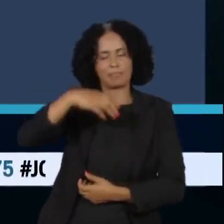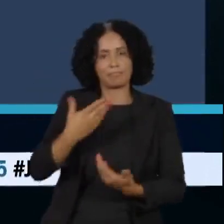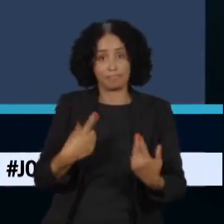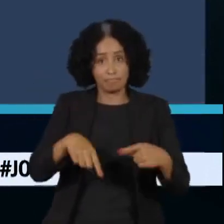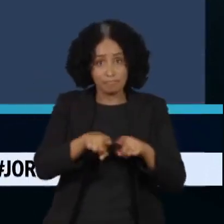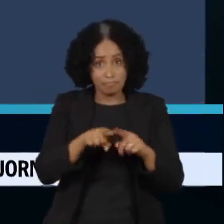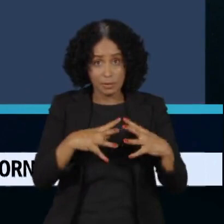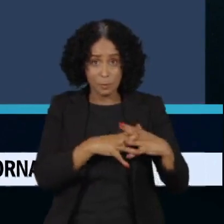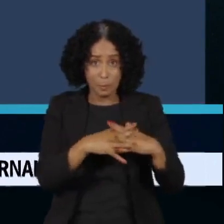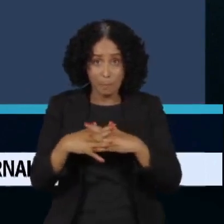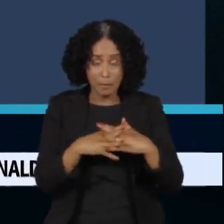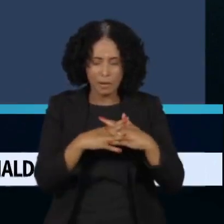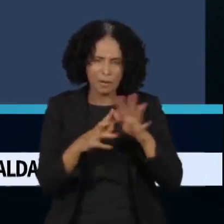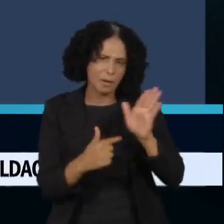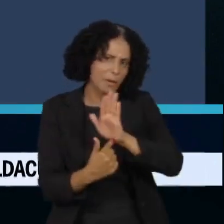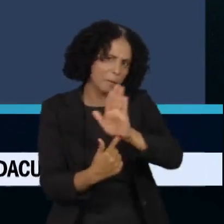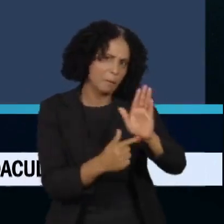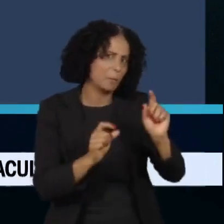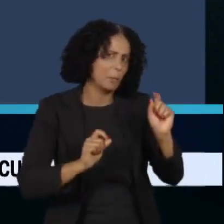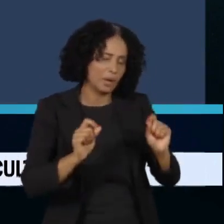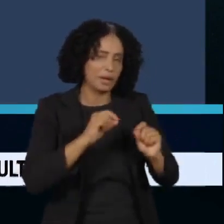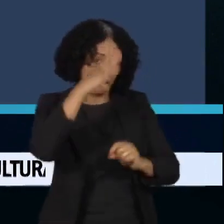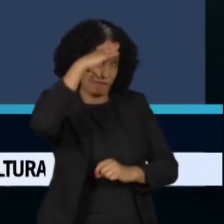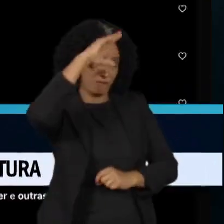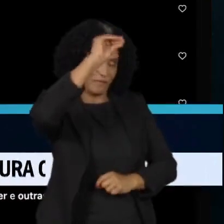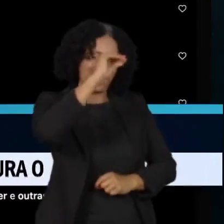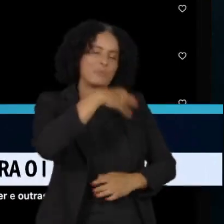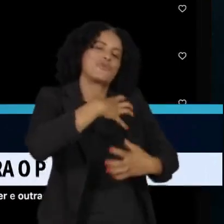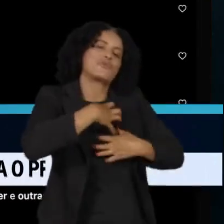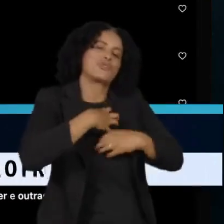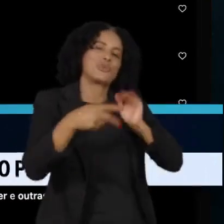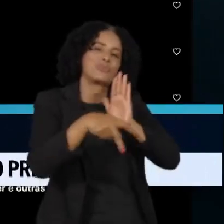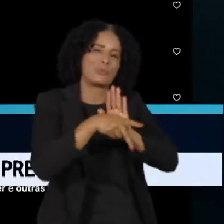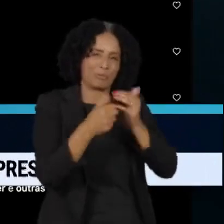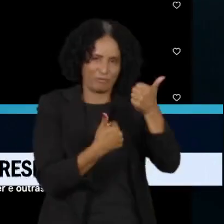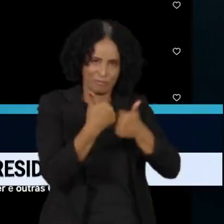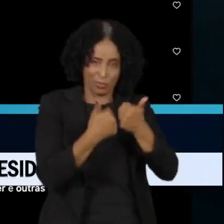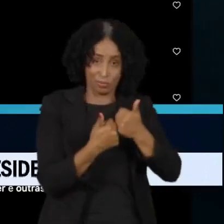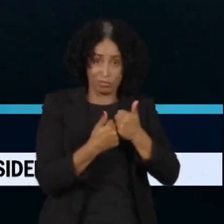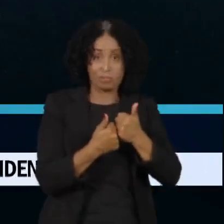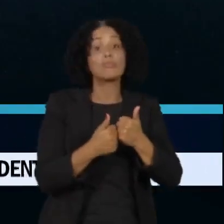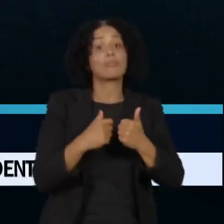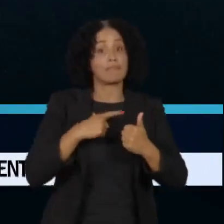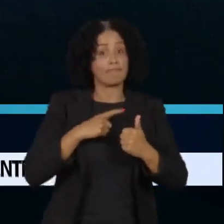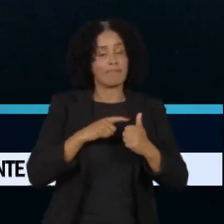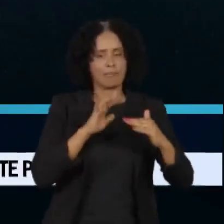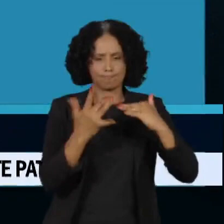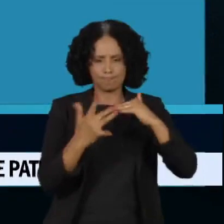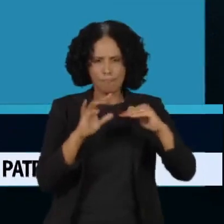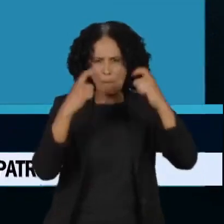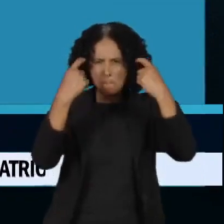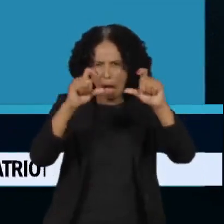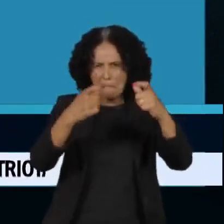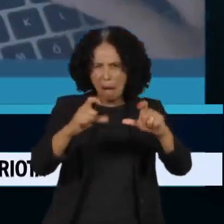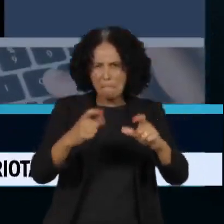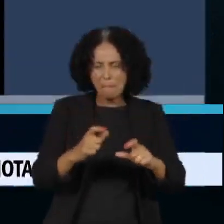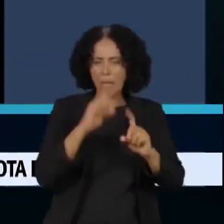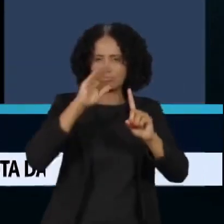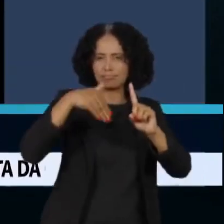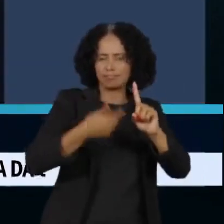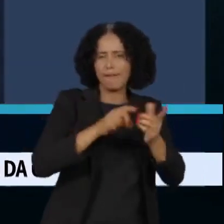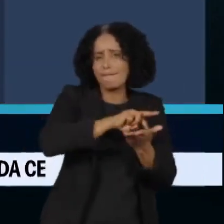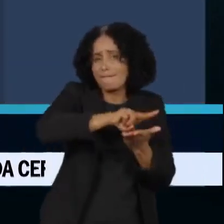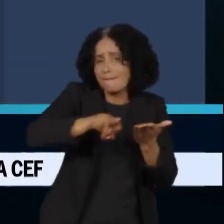Wall Street Journal falou que ele era a cara do futebol. Nas redes sociais, as homenagens continuaram. Thiago